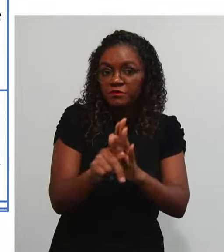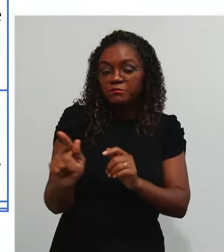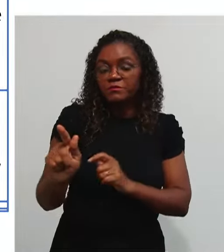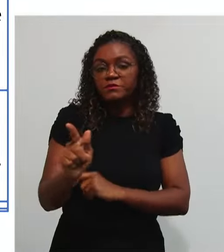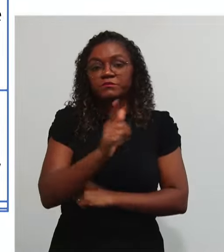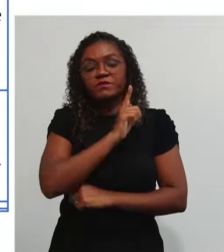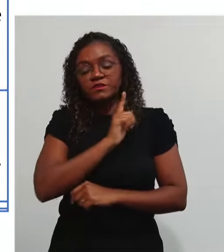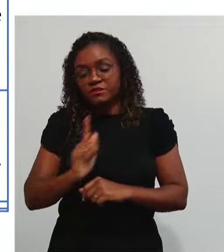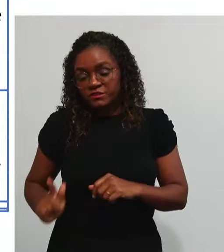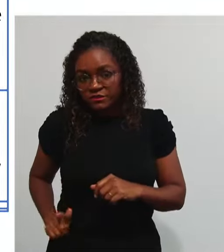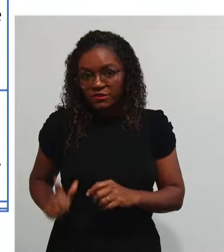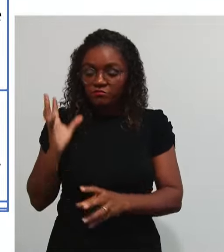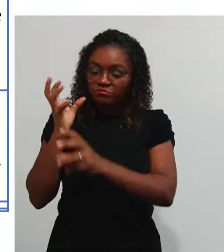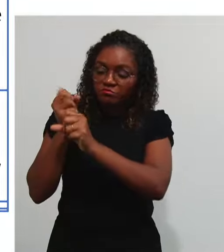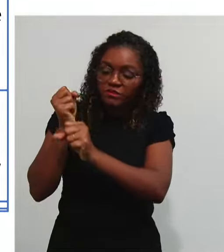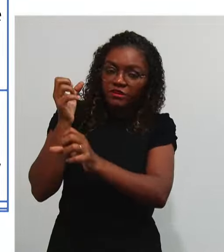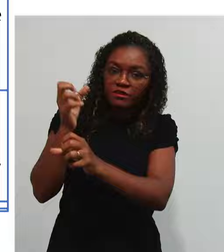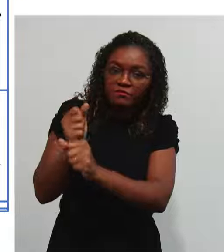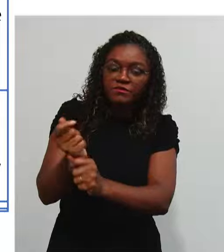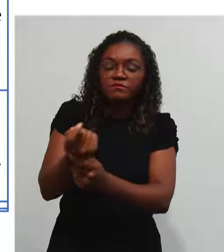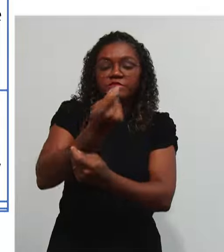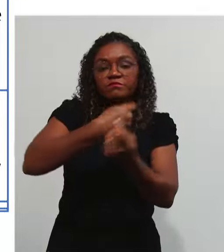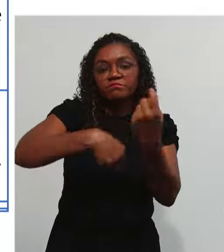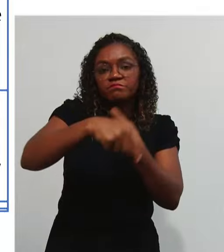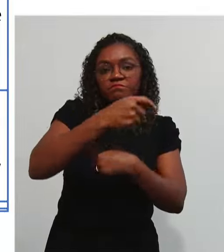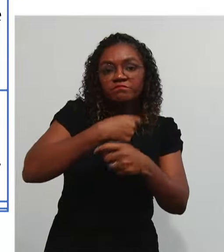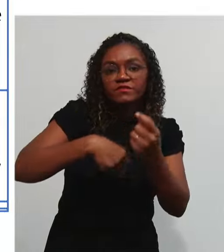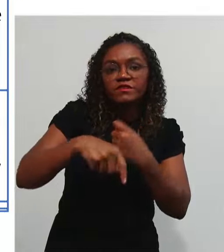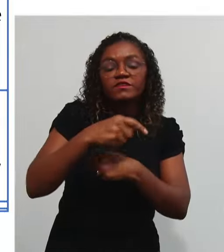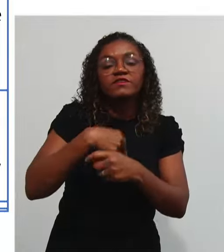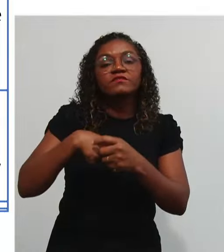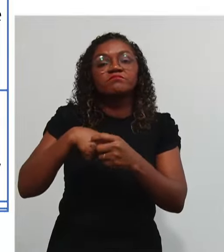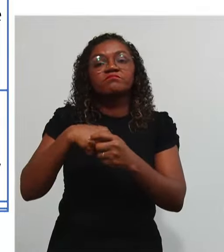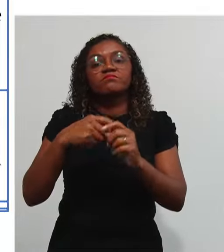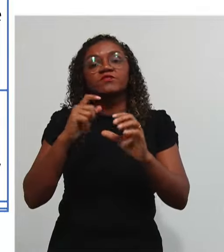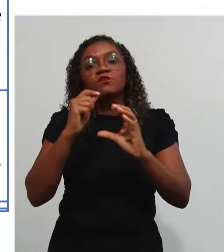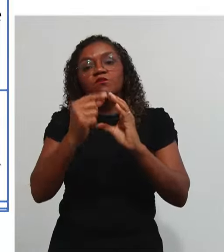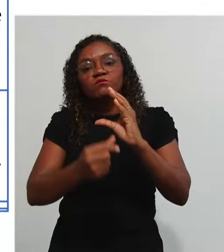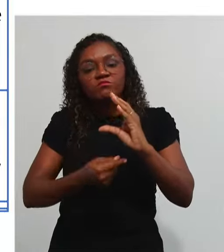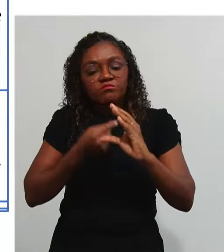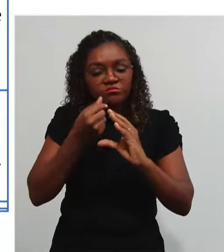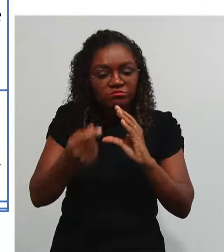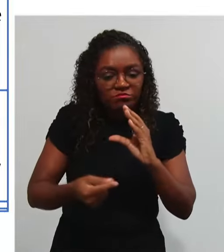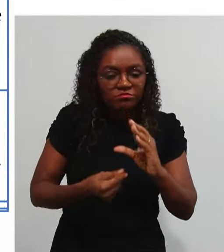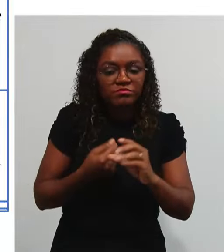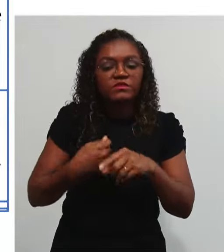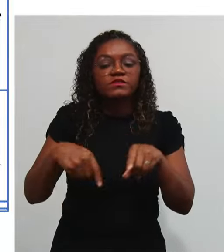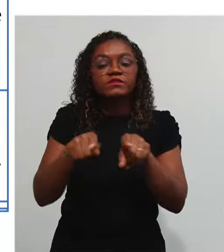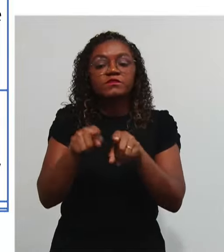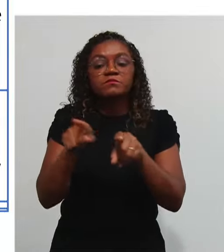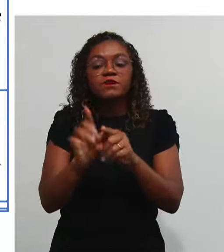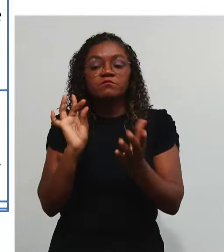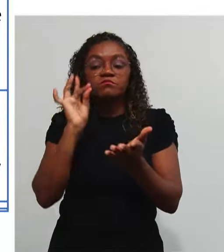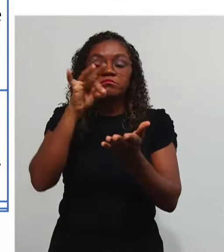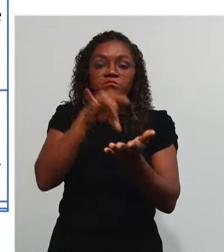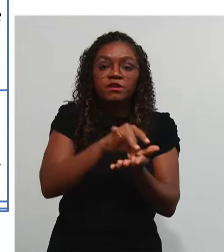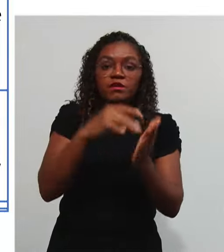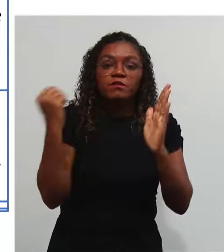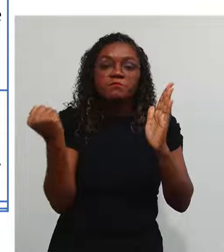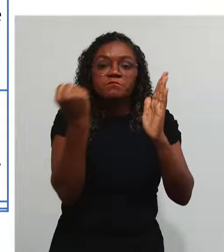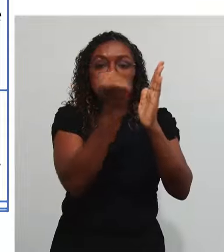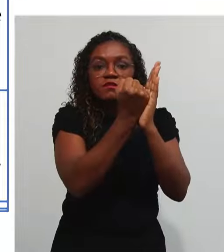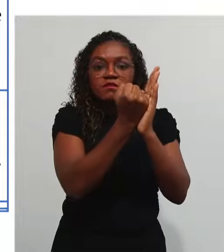Contábil Financeira Orçamentária Operacional Patrimonial